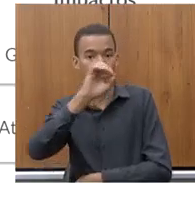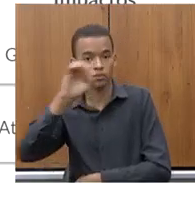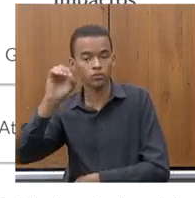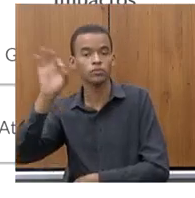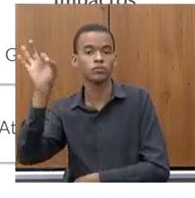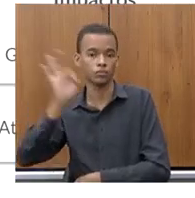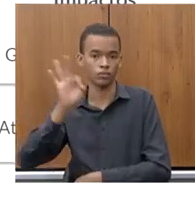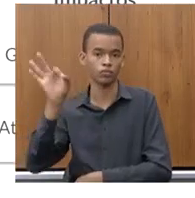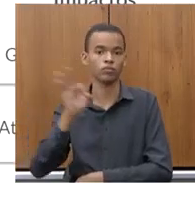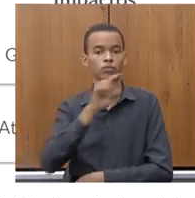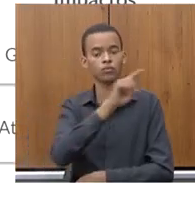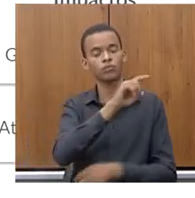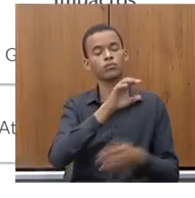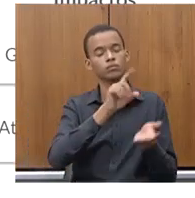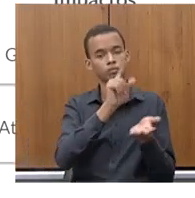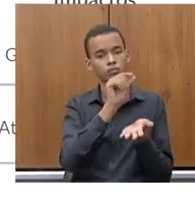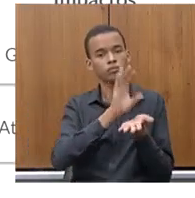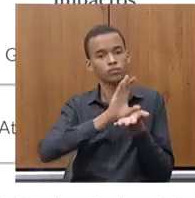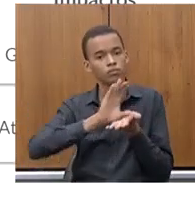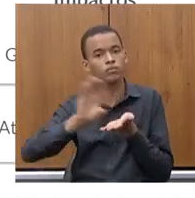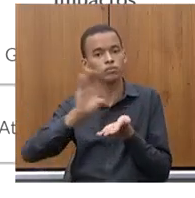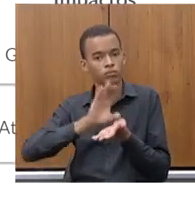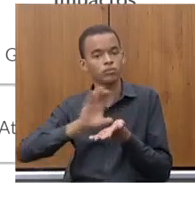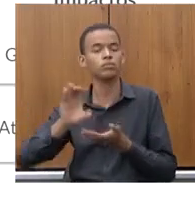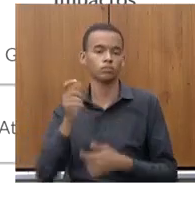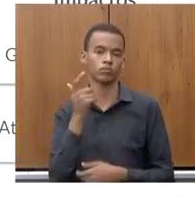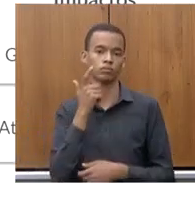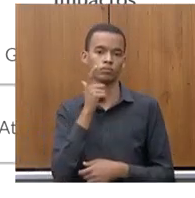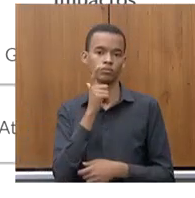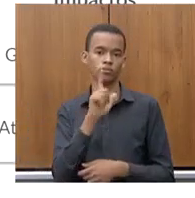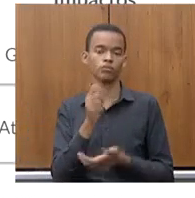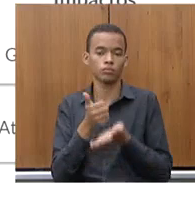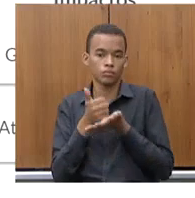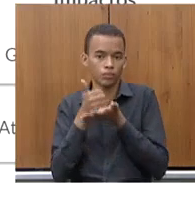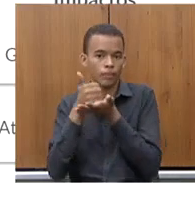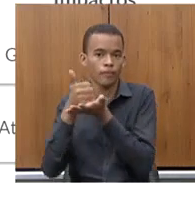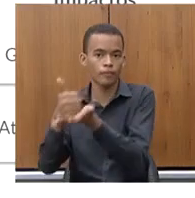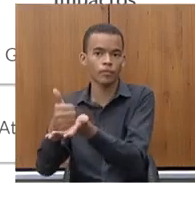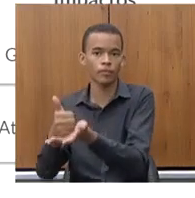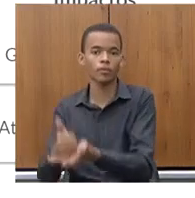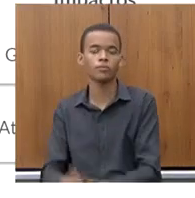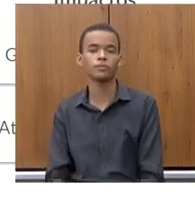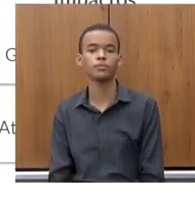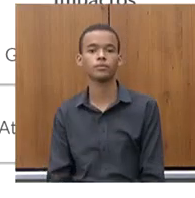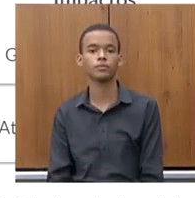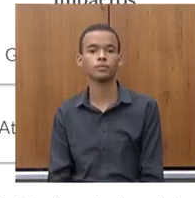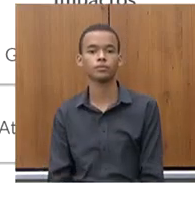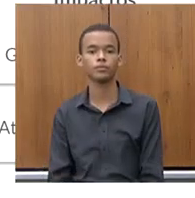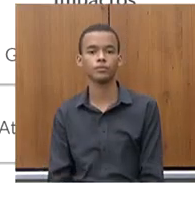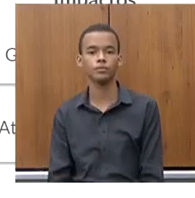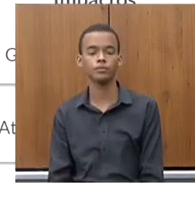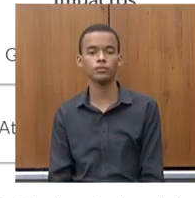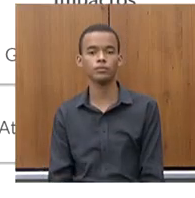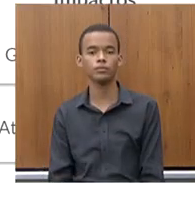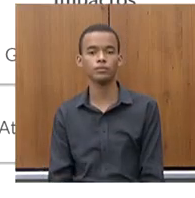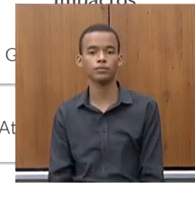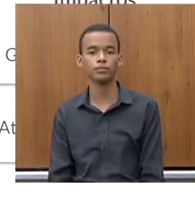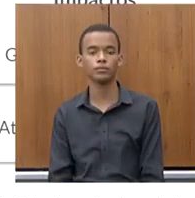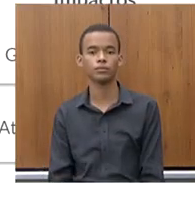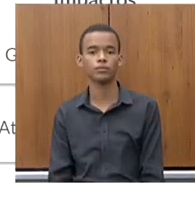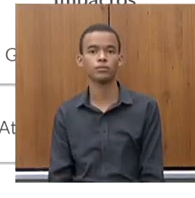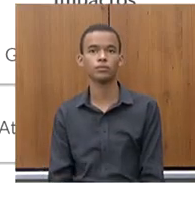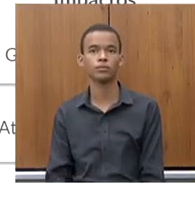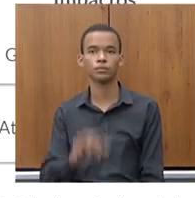de crédito. Aqui na linha de crédito, aqui é dos editais de fomento. E a